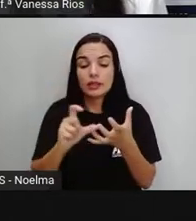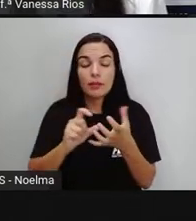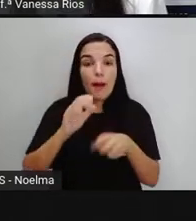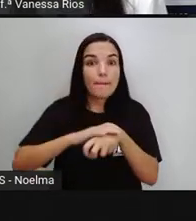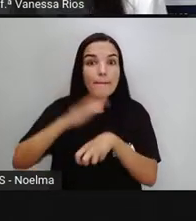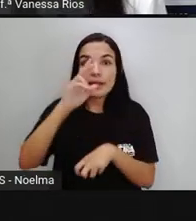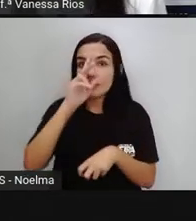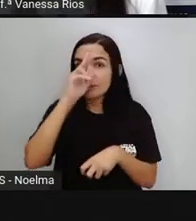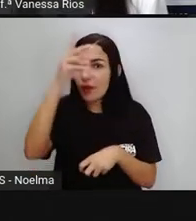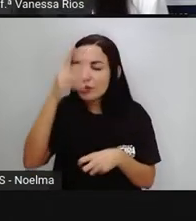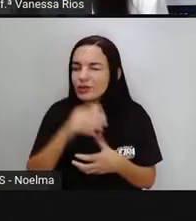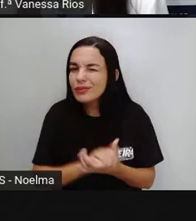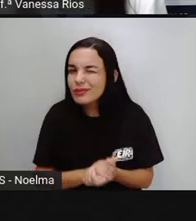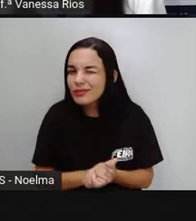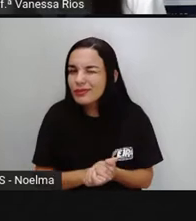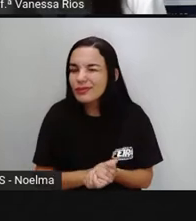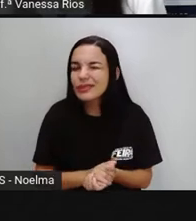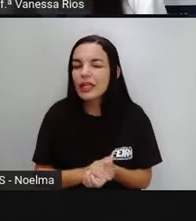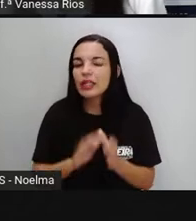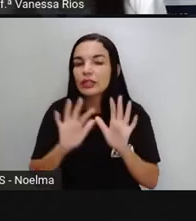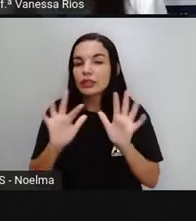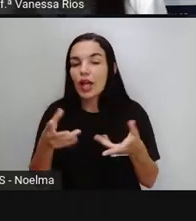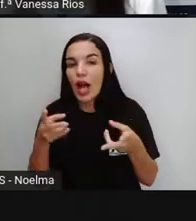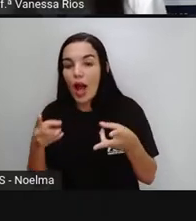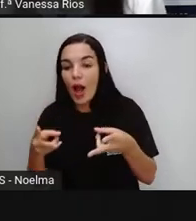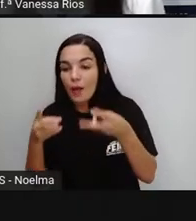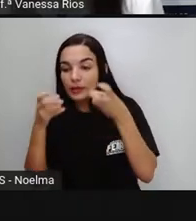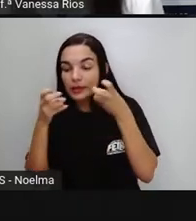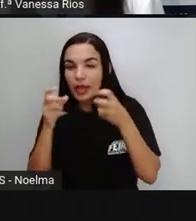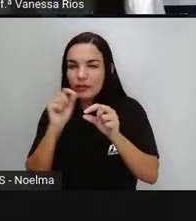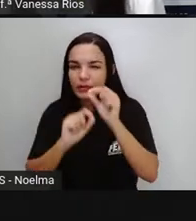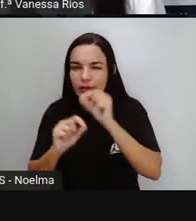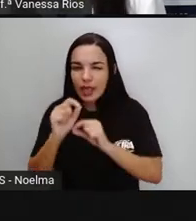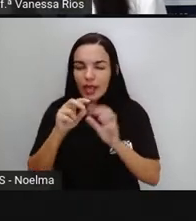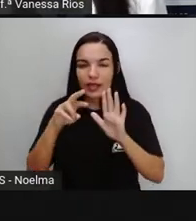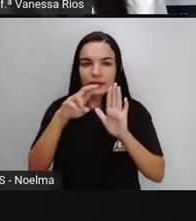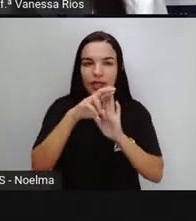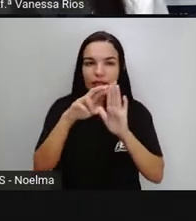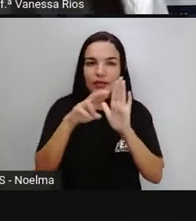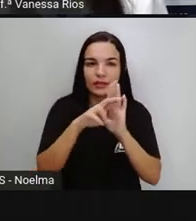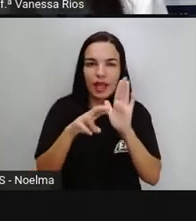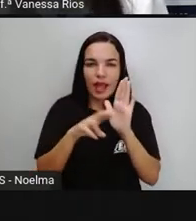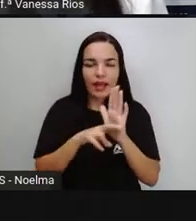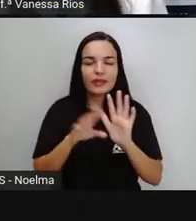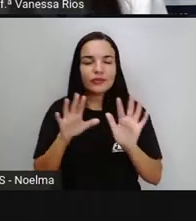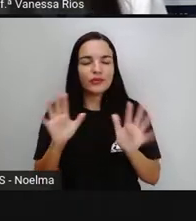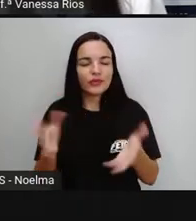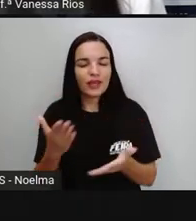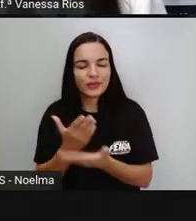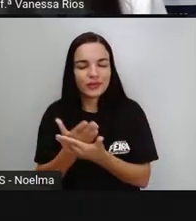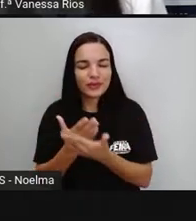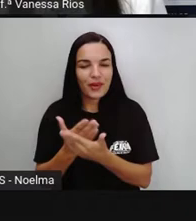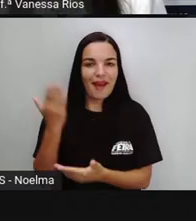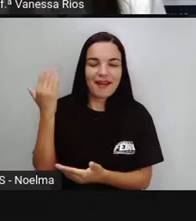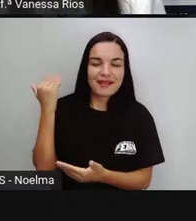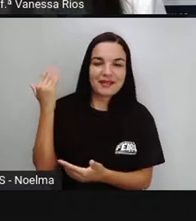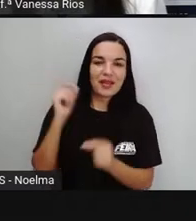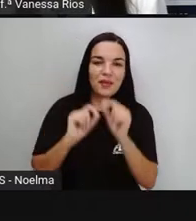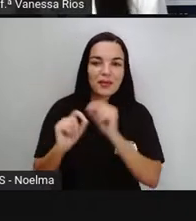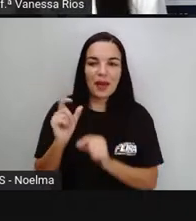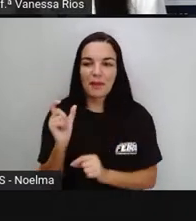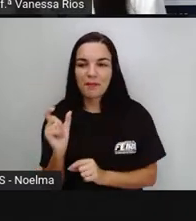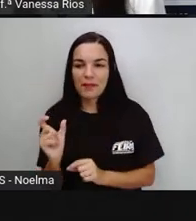começa a já observar, diante até das próprias regras, né? Que a gente já estudou anteriormente, que a palavra